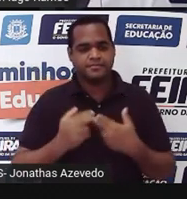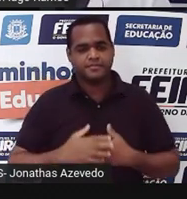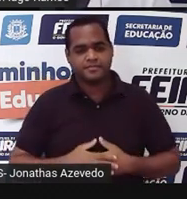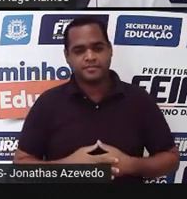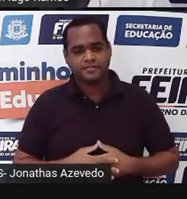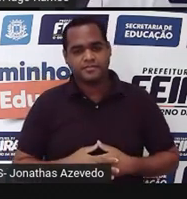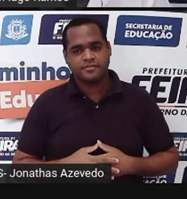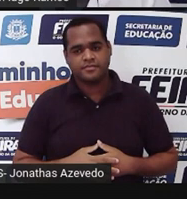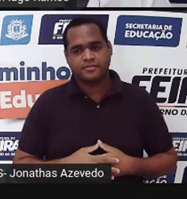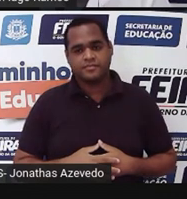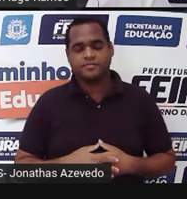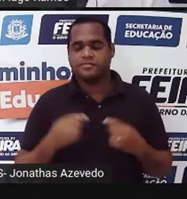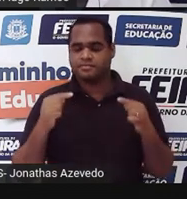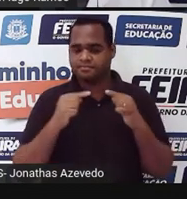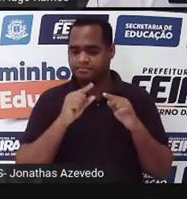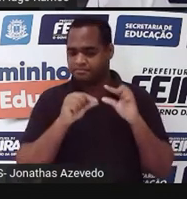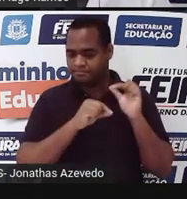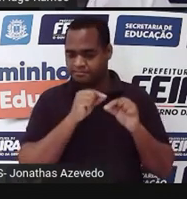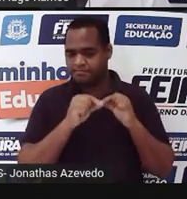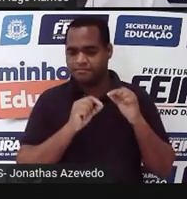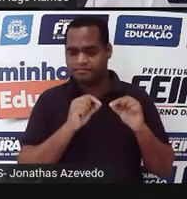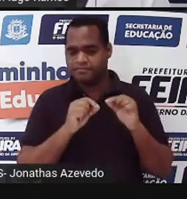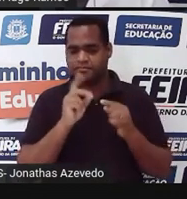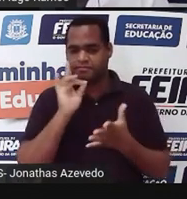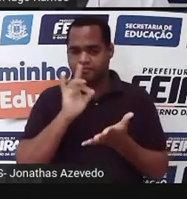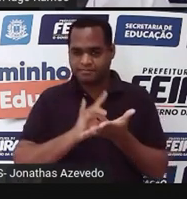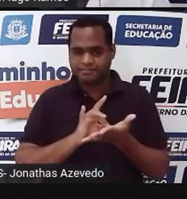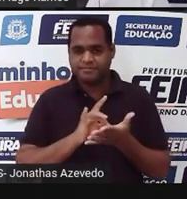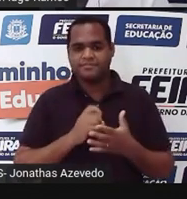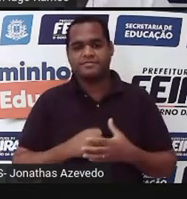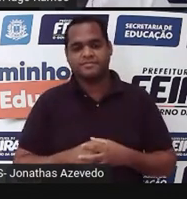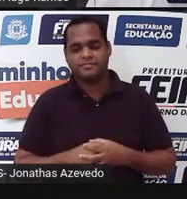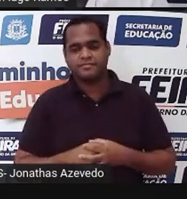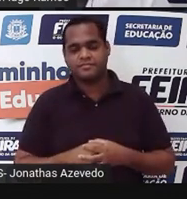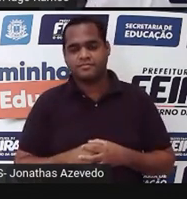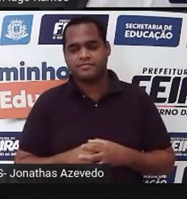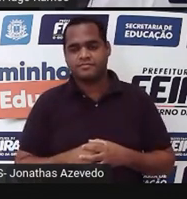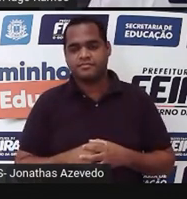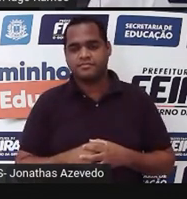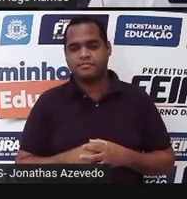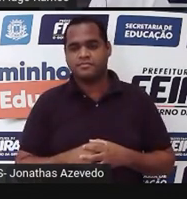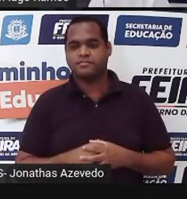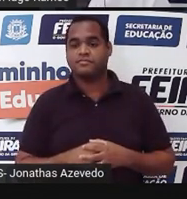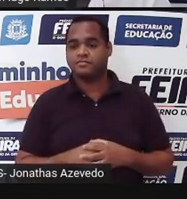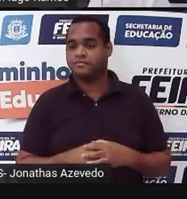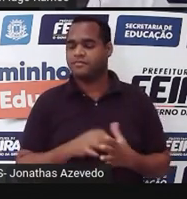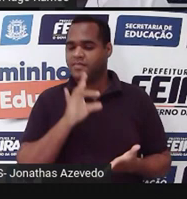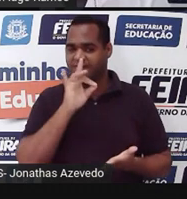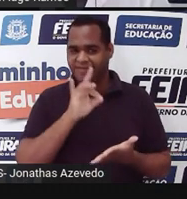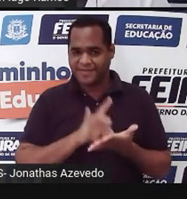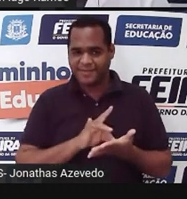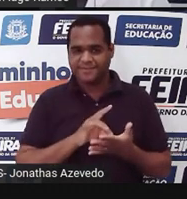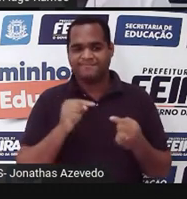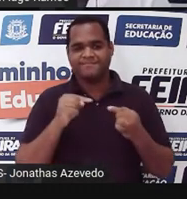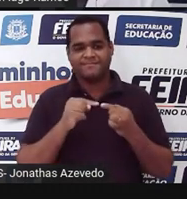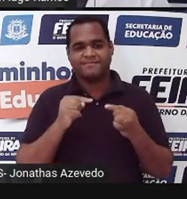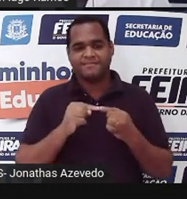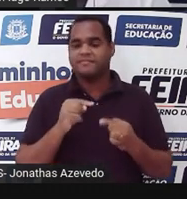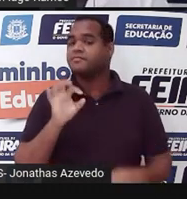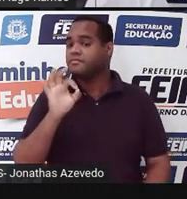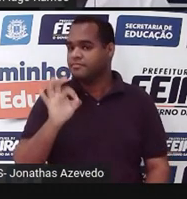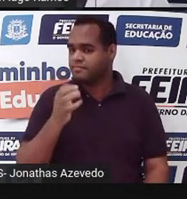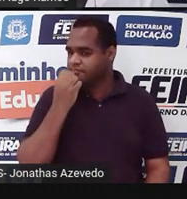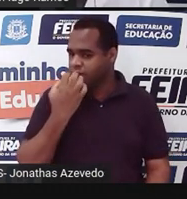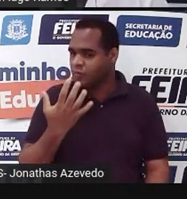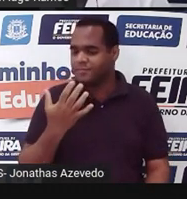Então, a opção é verdadeira, né? Essa afirmação é verdade. Tá bom? bacana,